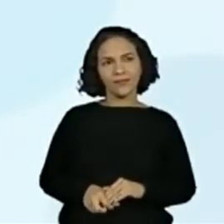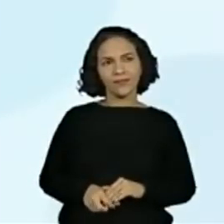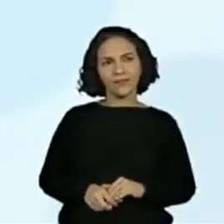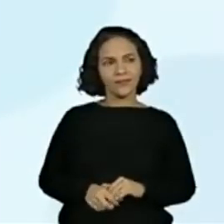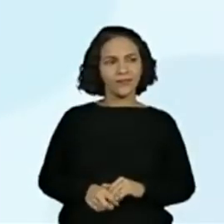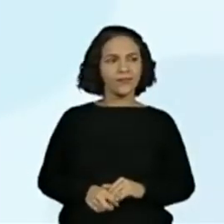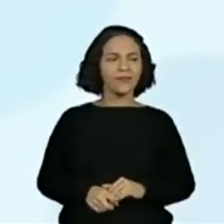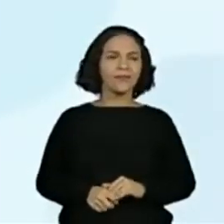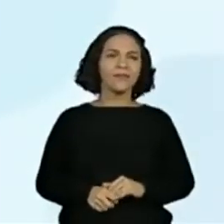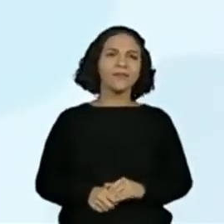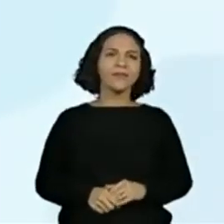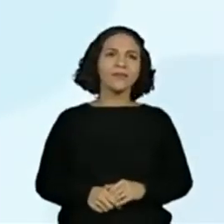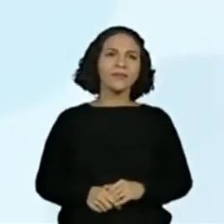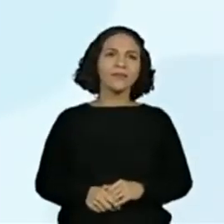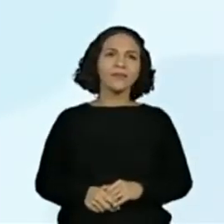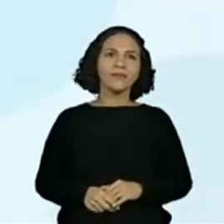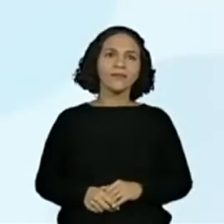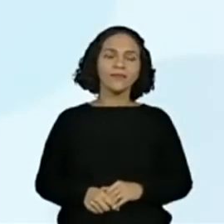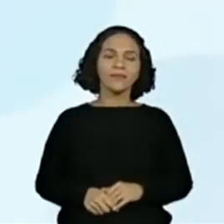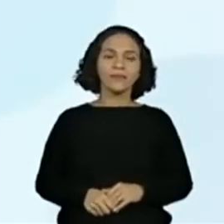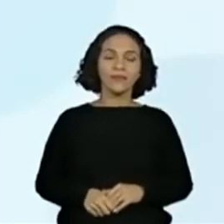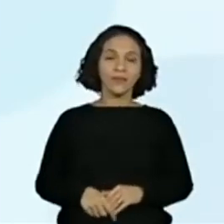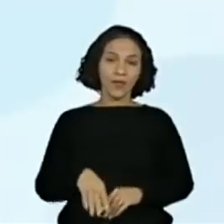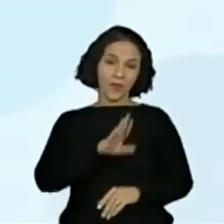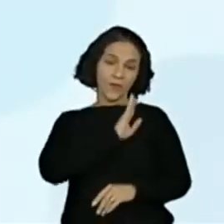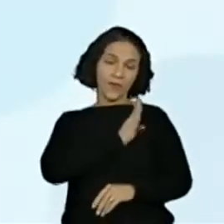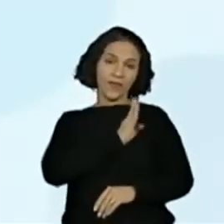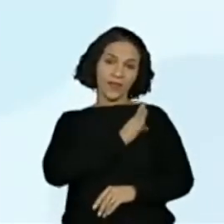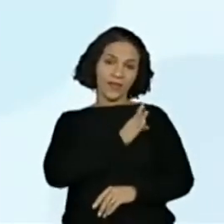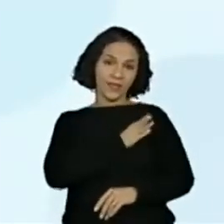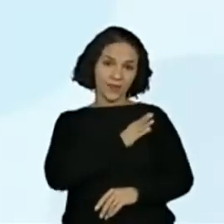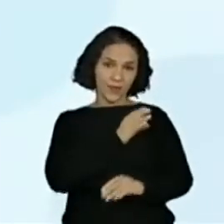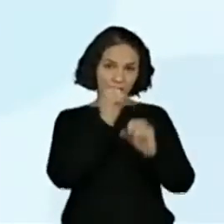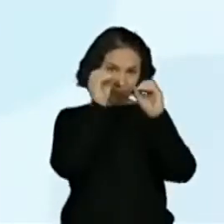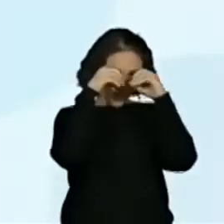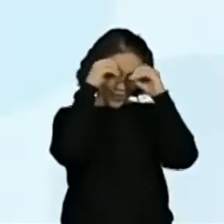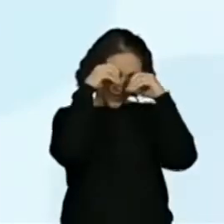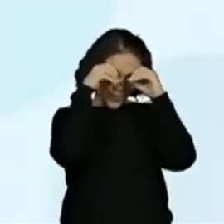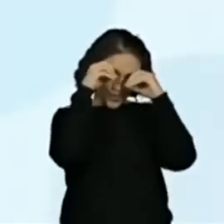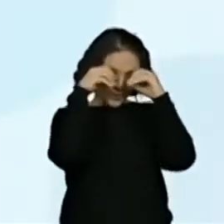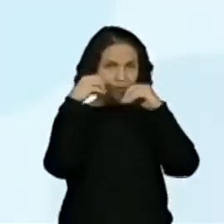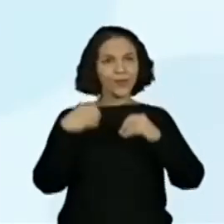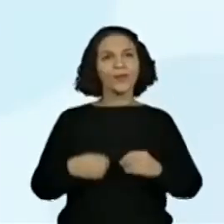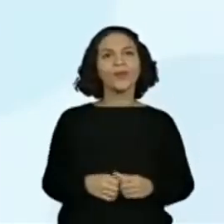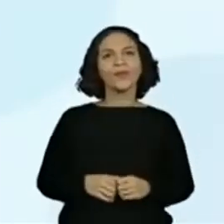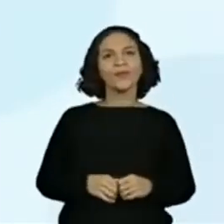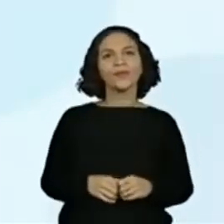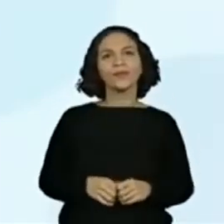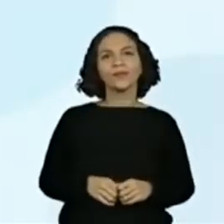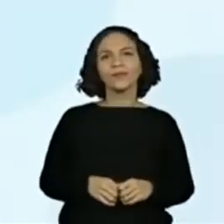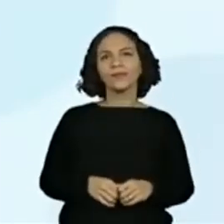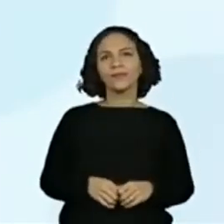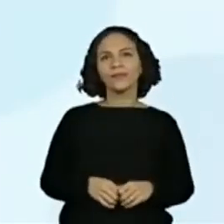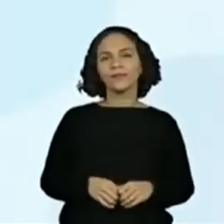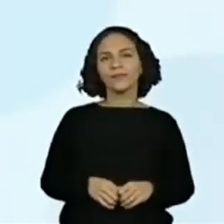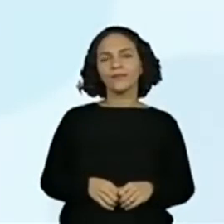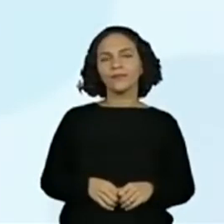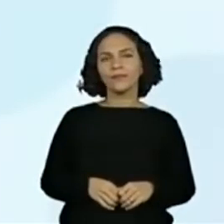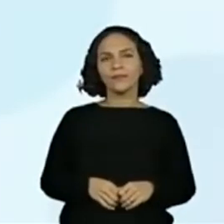Noturno tem... Seu coração... Seu coração